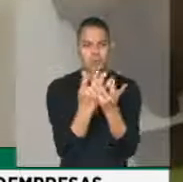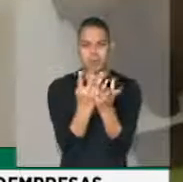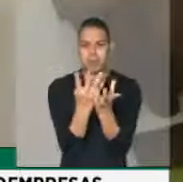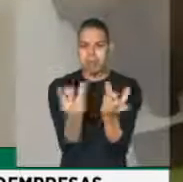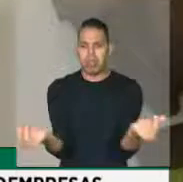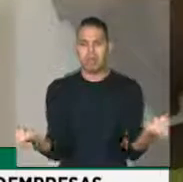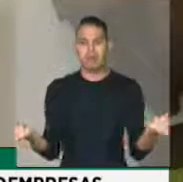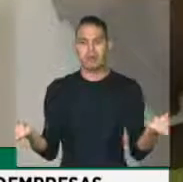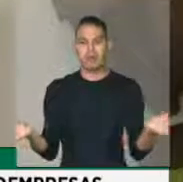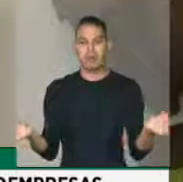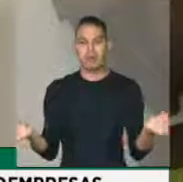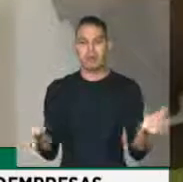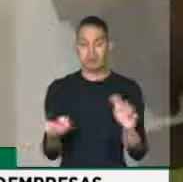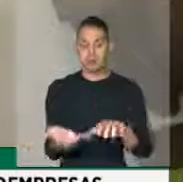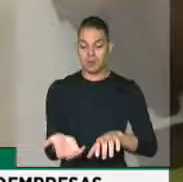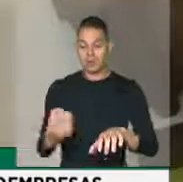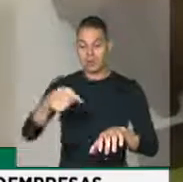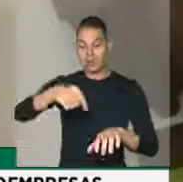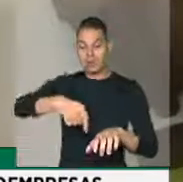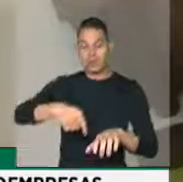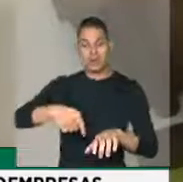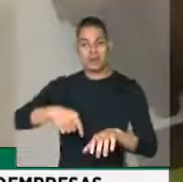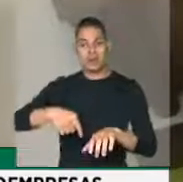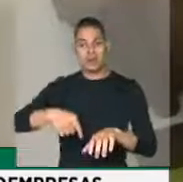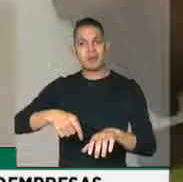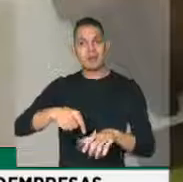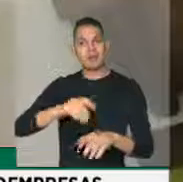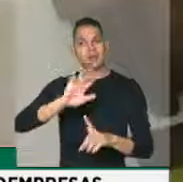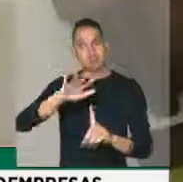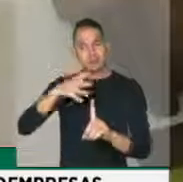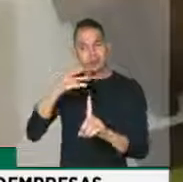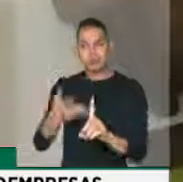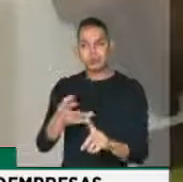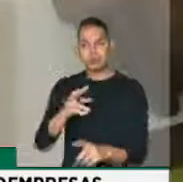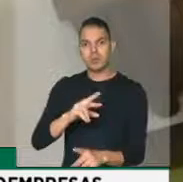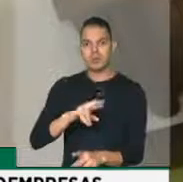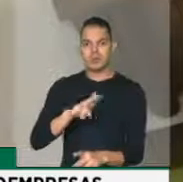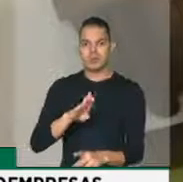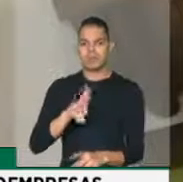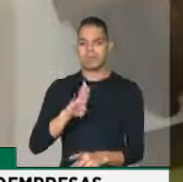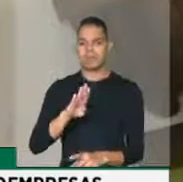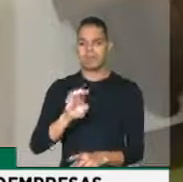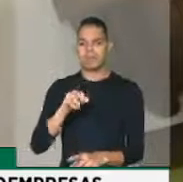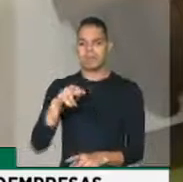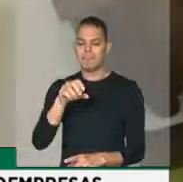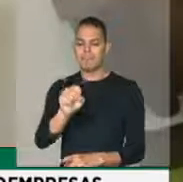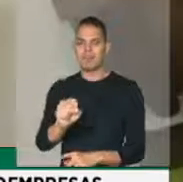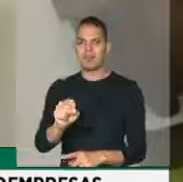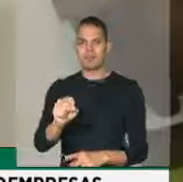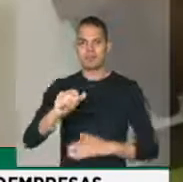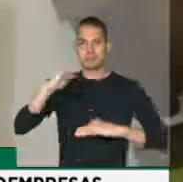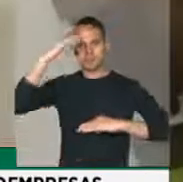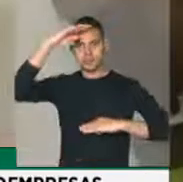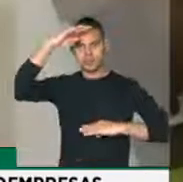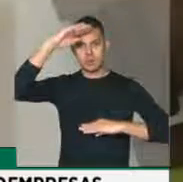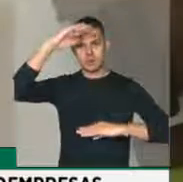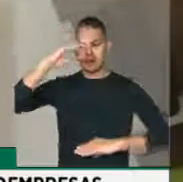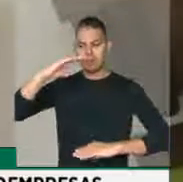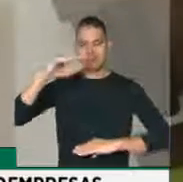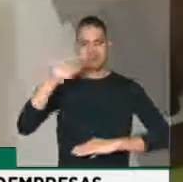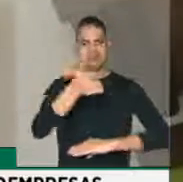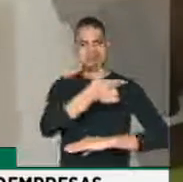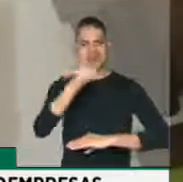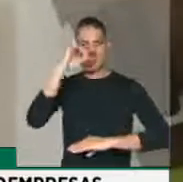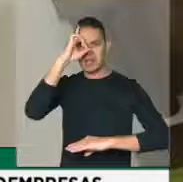Congresso Nacional, deputado Rodrigo Maia, tem um busto em homenagem ao Rubens Paiva. Não tem nenhum busto em homenagem a qualquer ditador